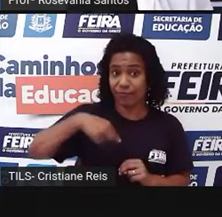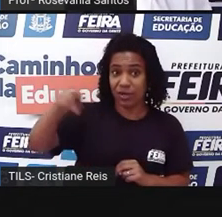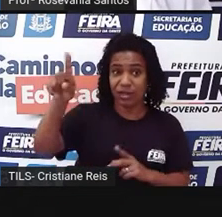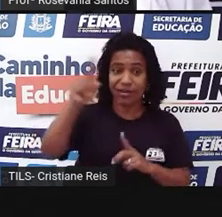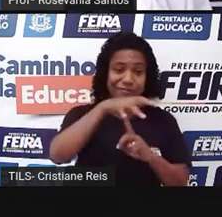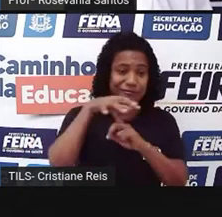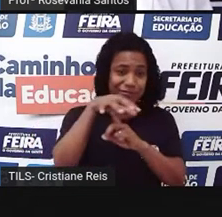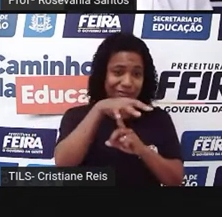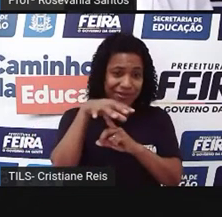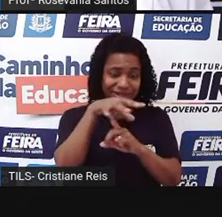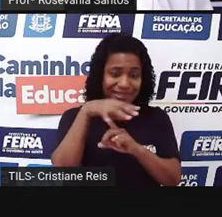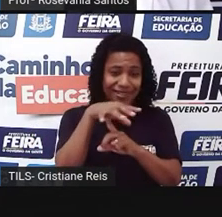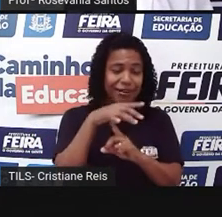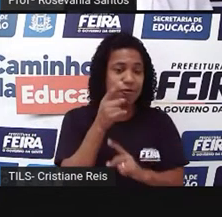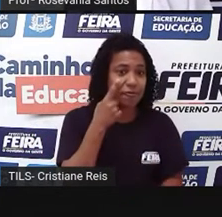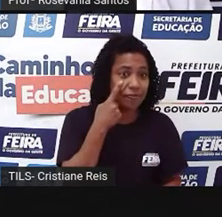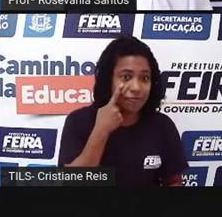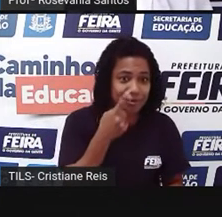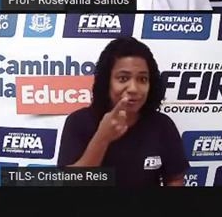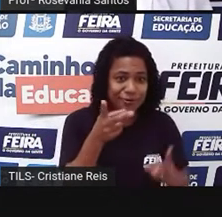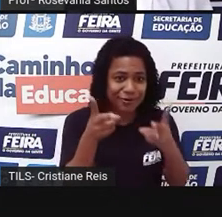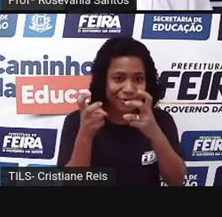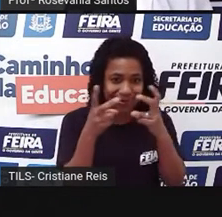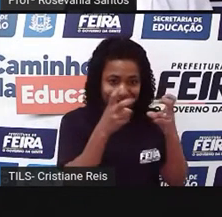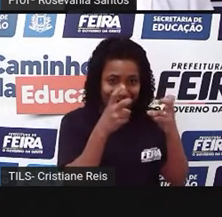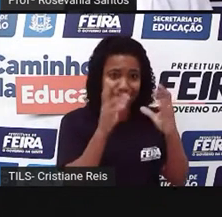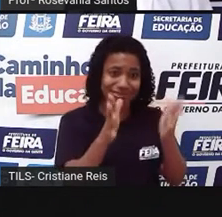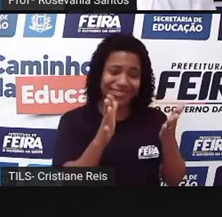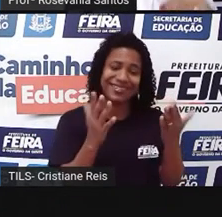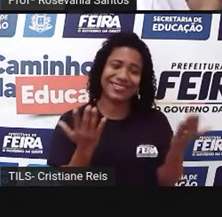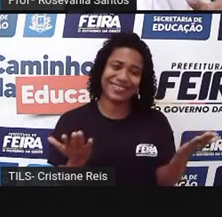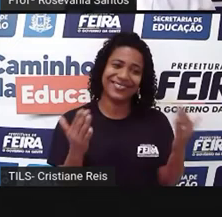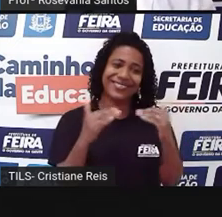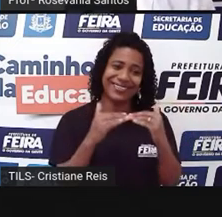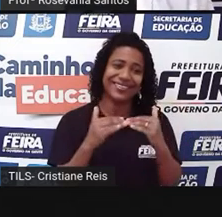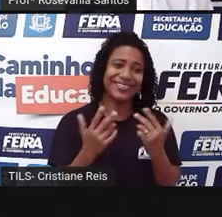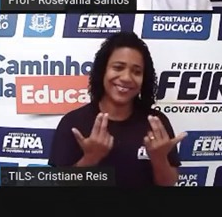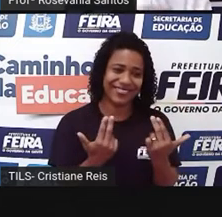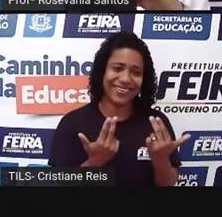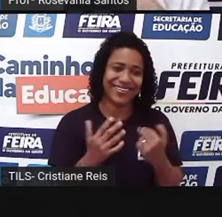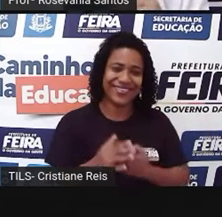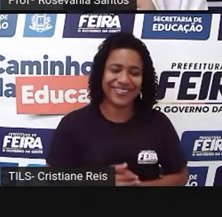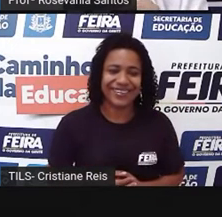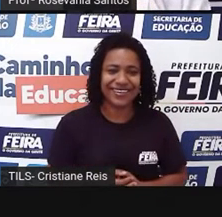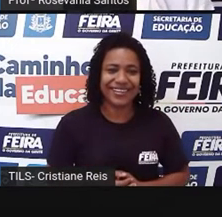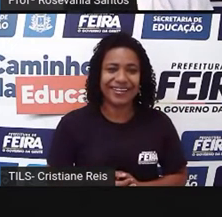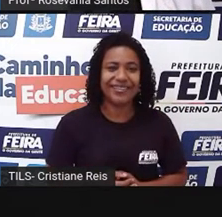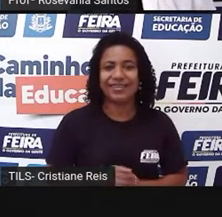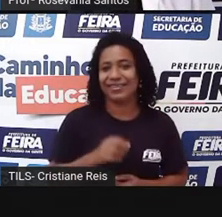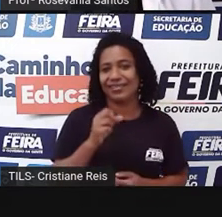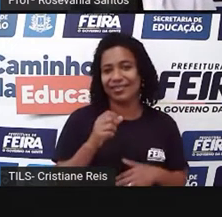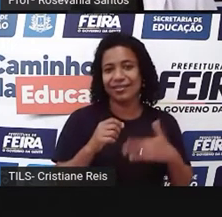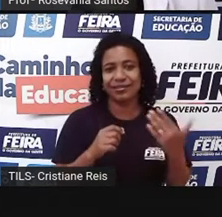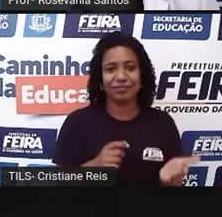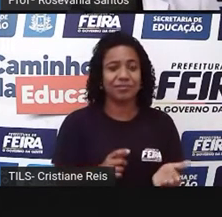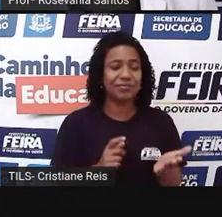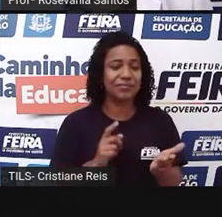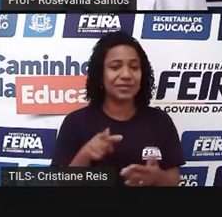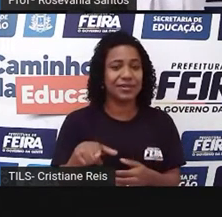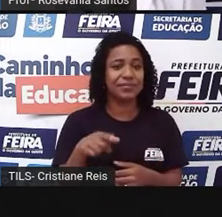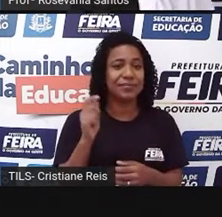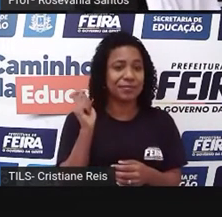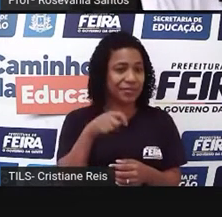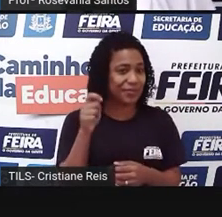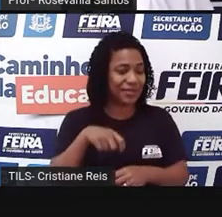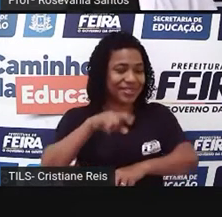o que é eu estou falando, né. De coisas bem simples mesmo, até se não tiver banheiro na sua casa, tem solução que você pode comprar na feira, que a